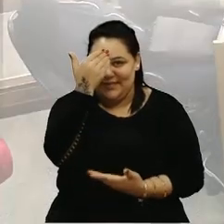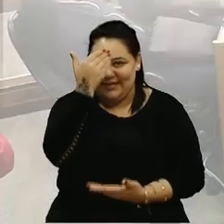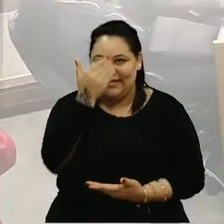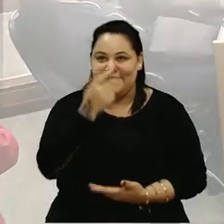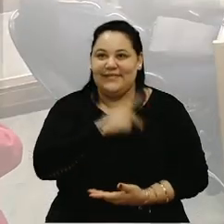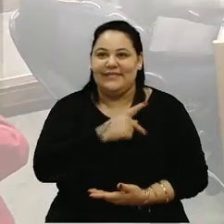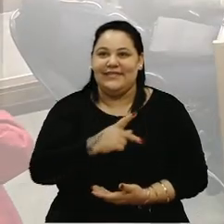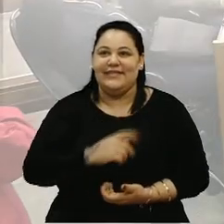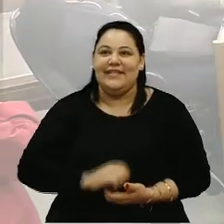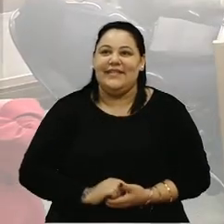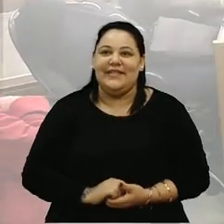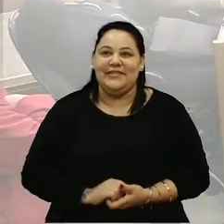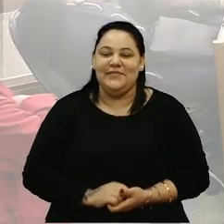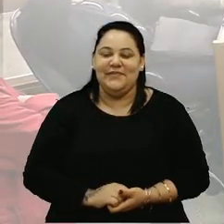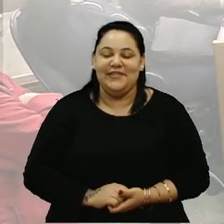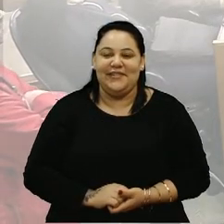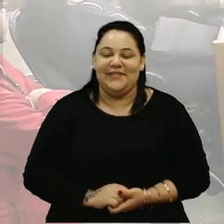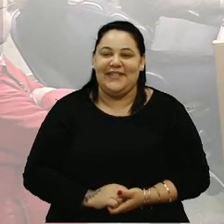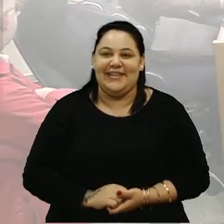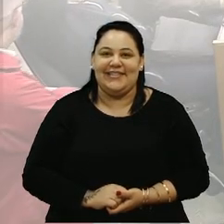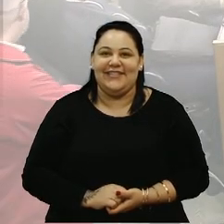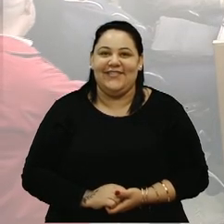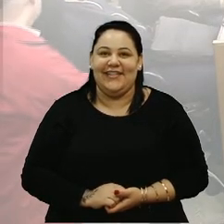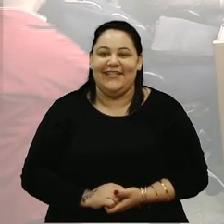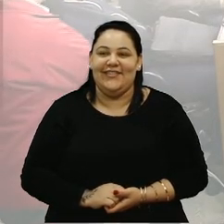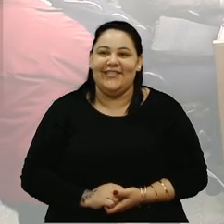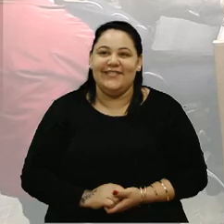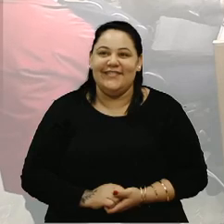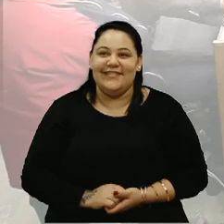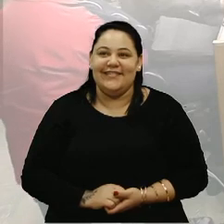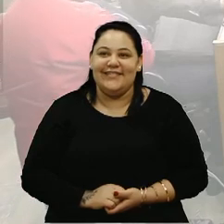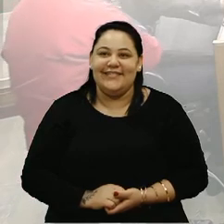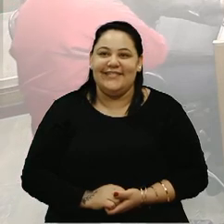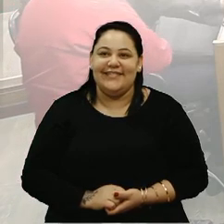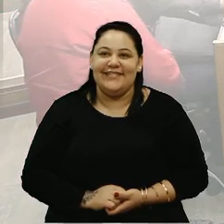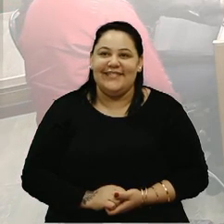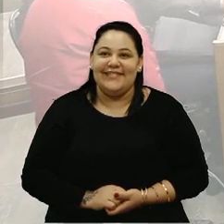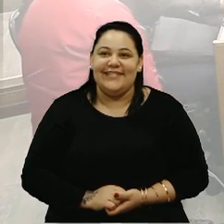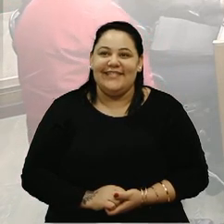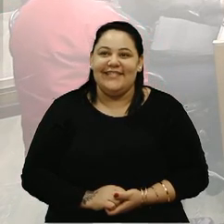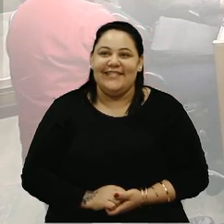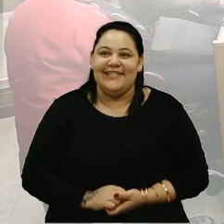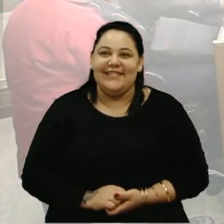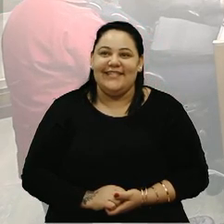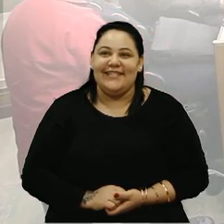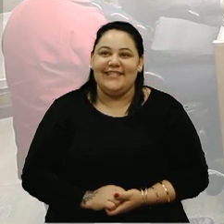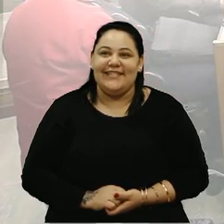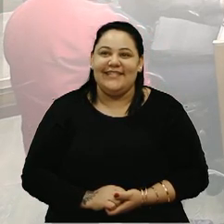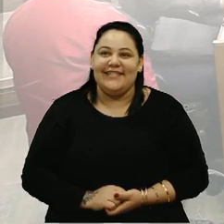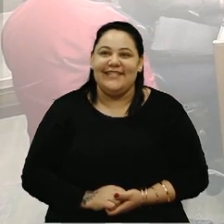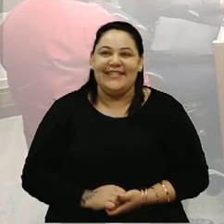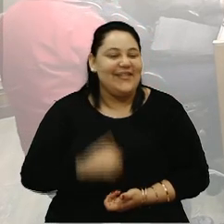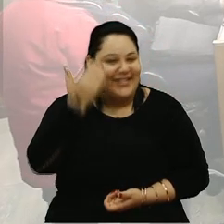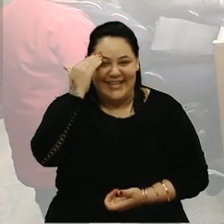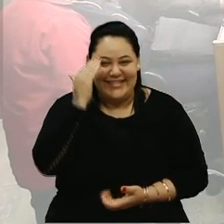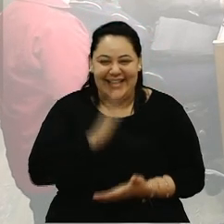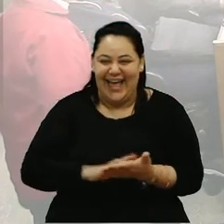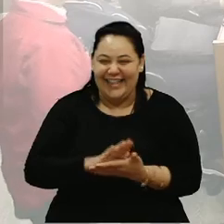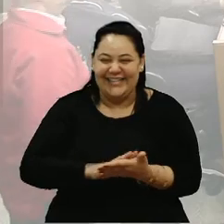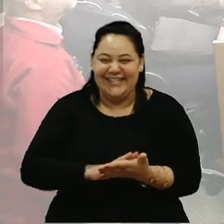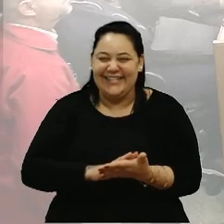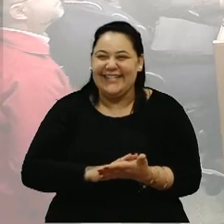parte. Uma parte. Não é capiente. Não é capiente. Não, não entendeu nada, mas